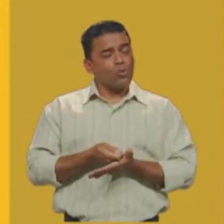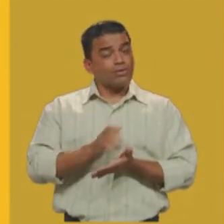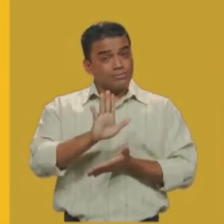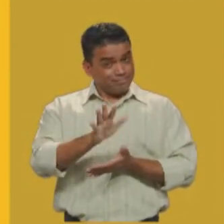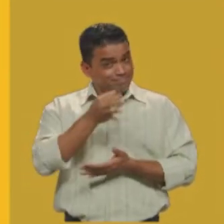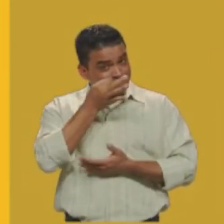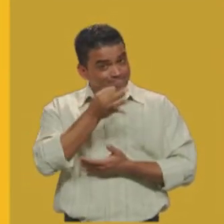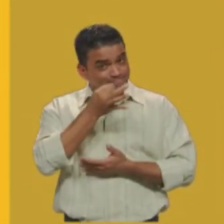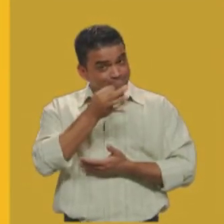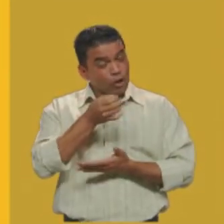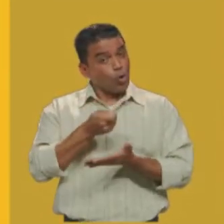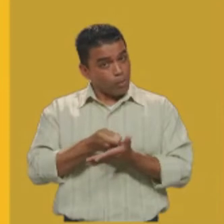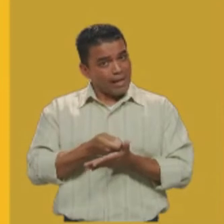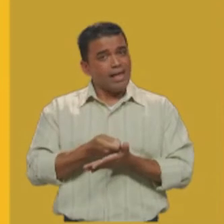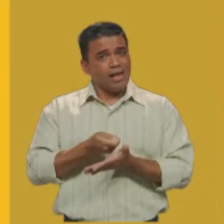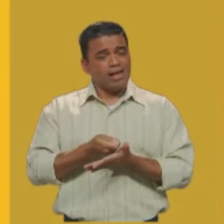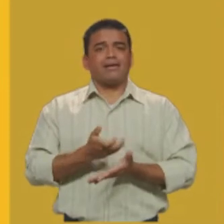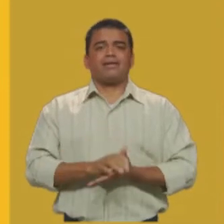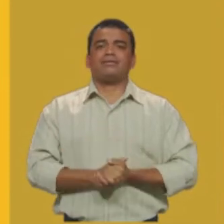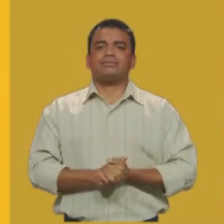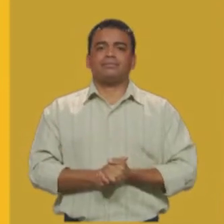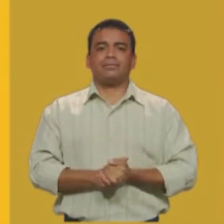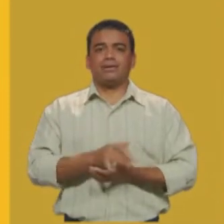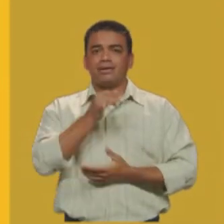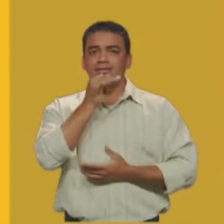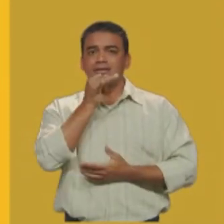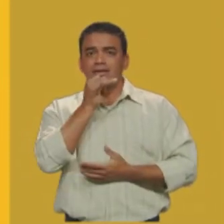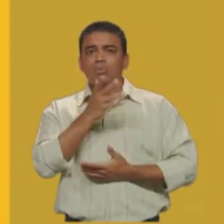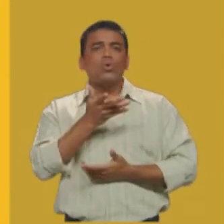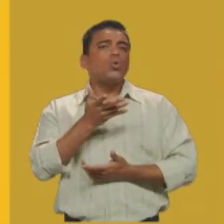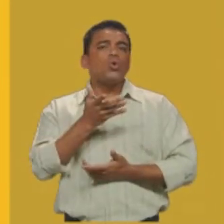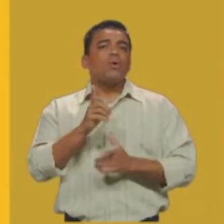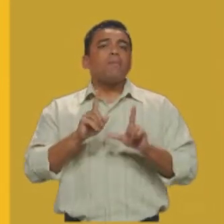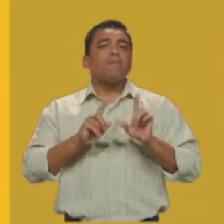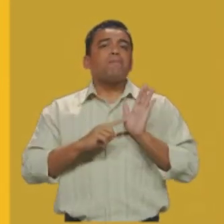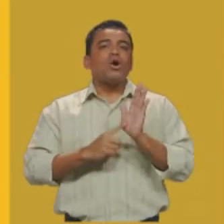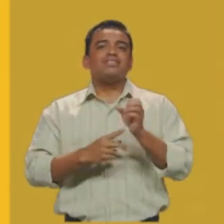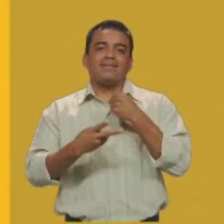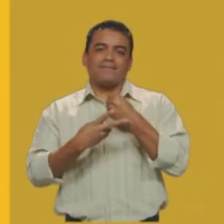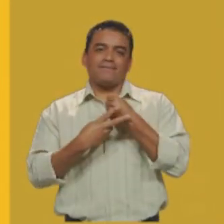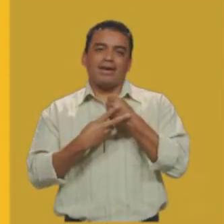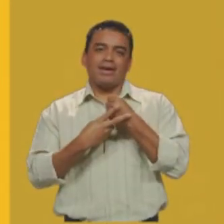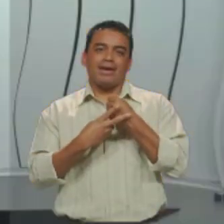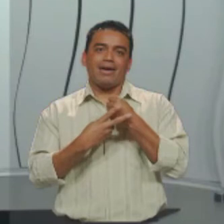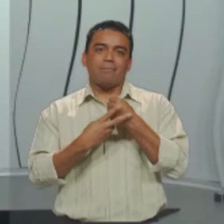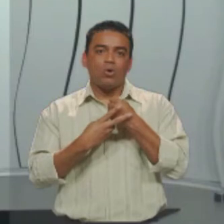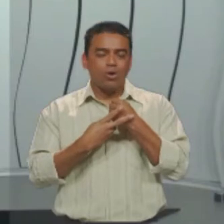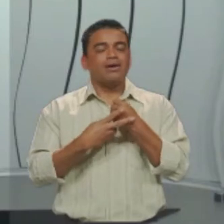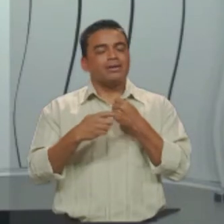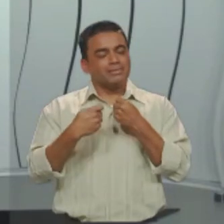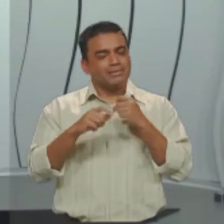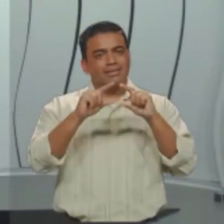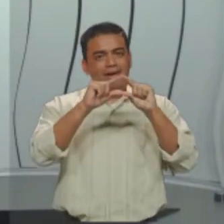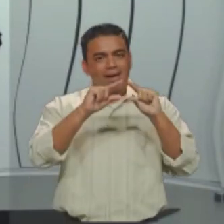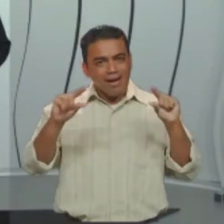atenção. Obrigatoriamente. Pela presença de um verbo. Então, para ser oração tem que